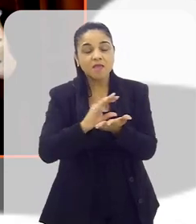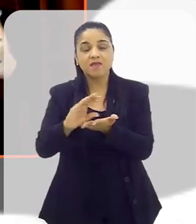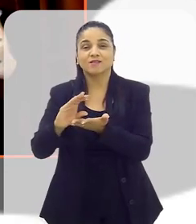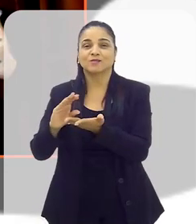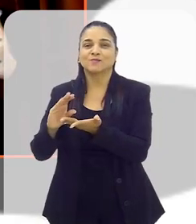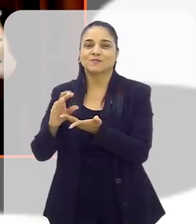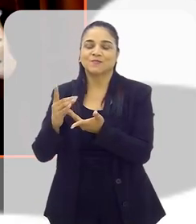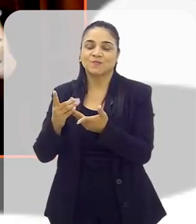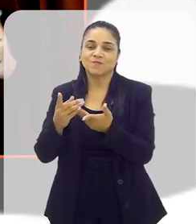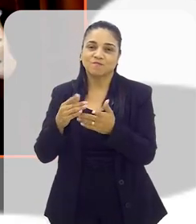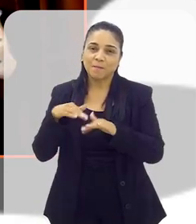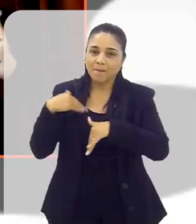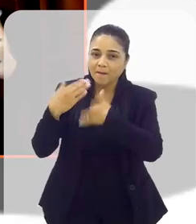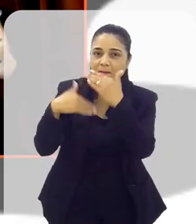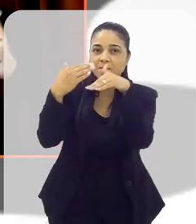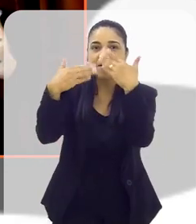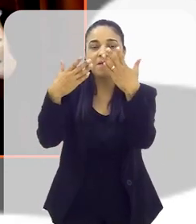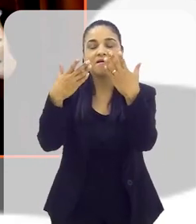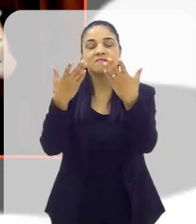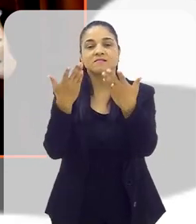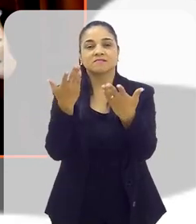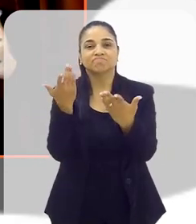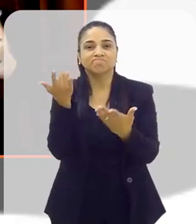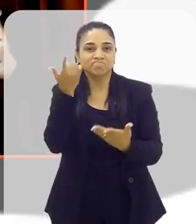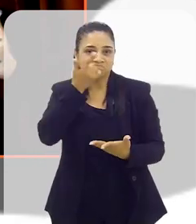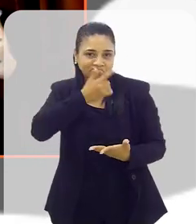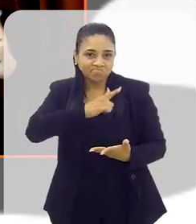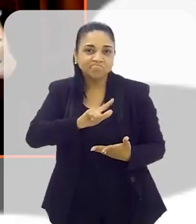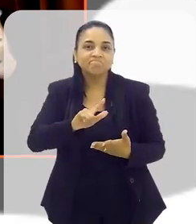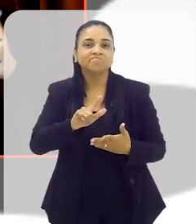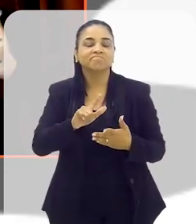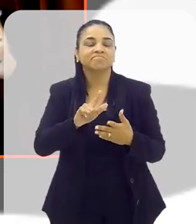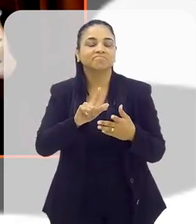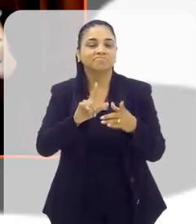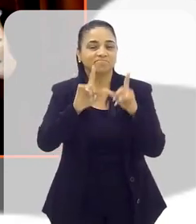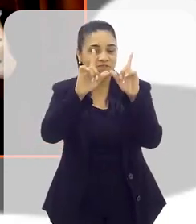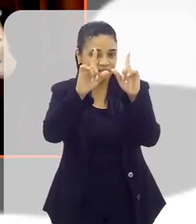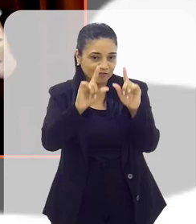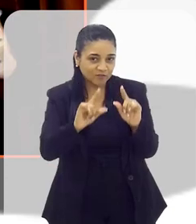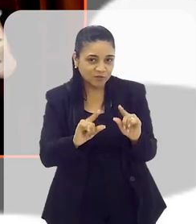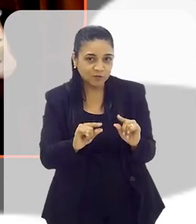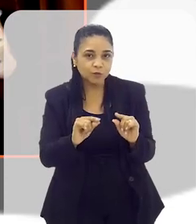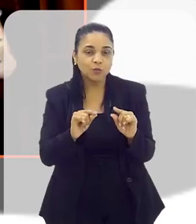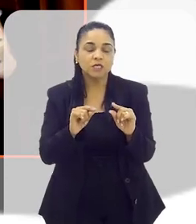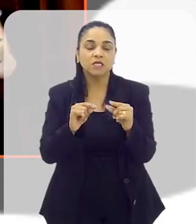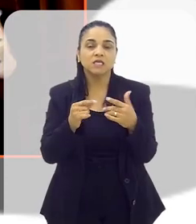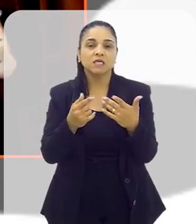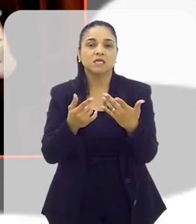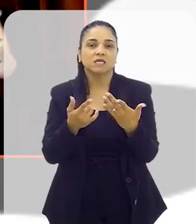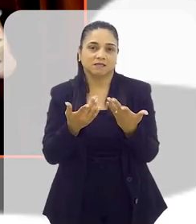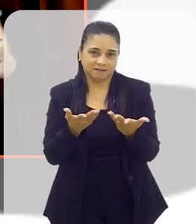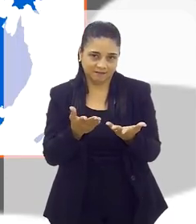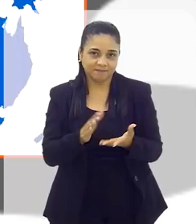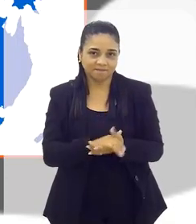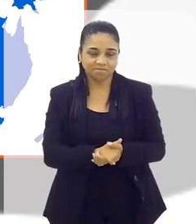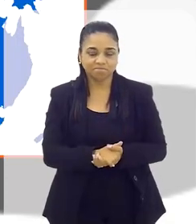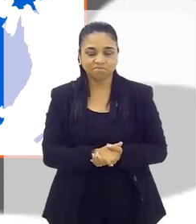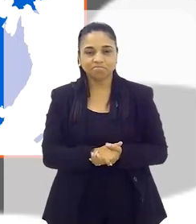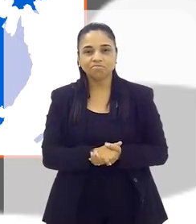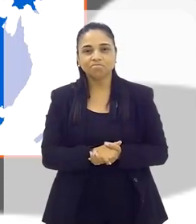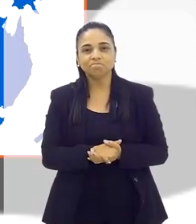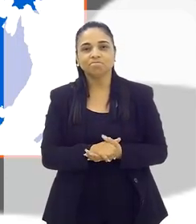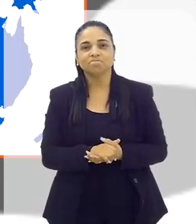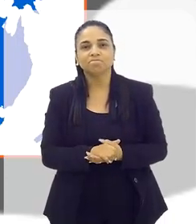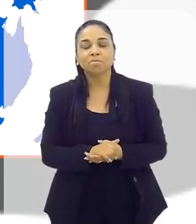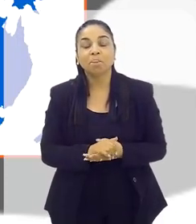promoção, efetivamente, eu acredito que a gente vai, pelo menos, maximizar o número de visitantes. Queria que você